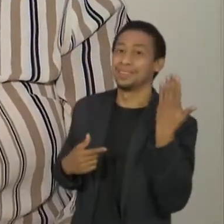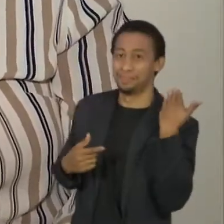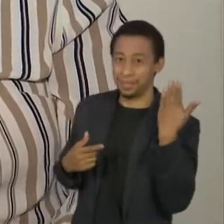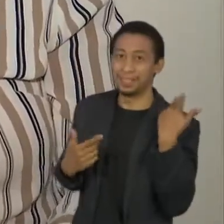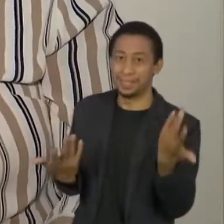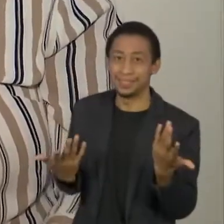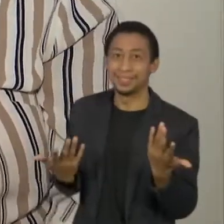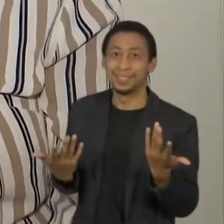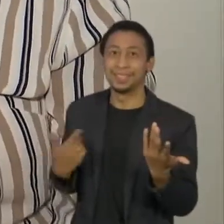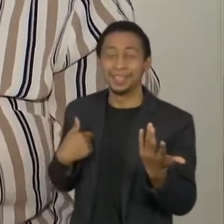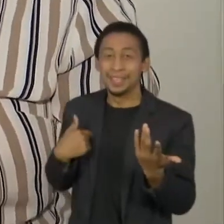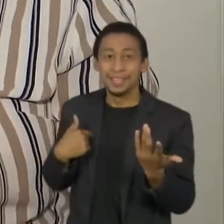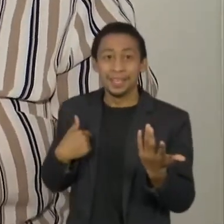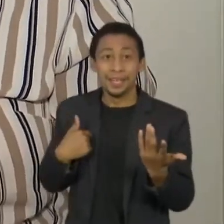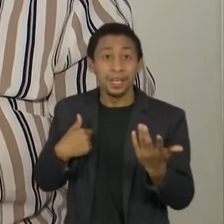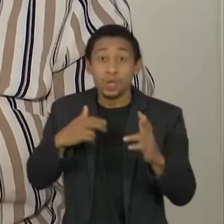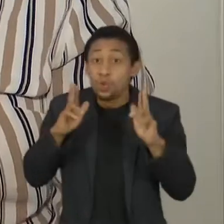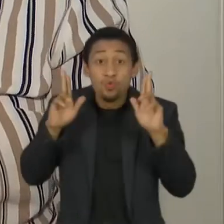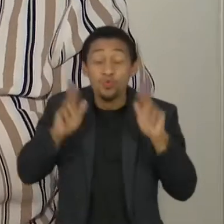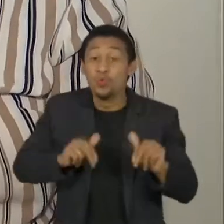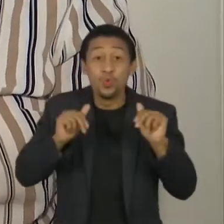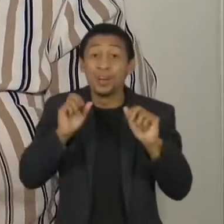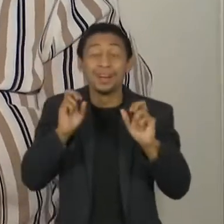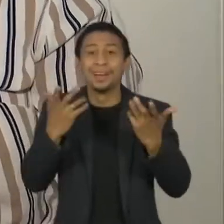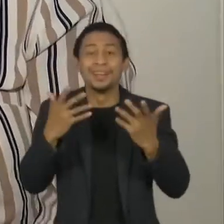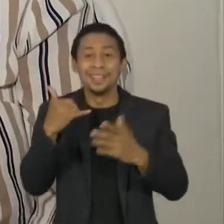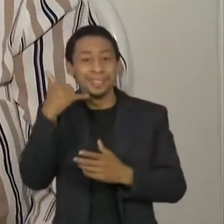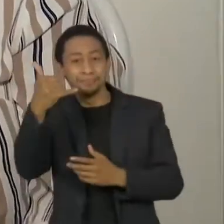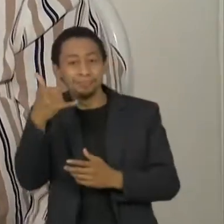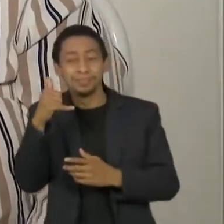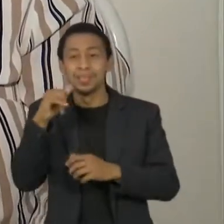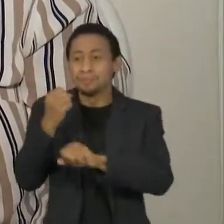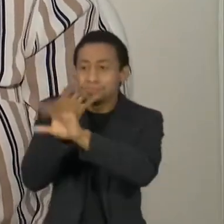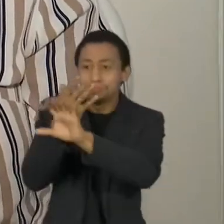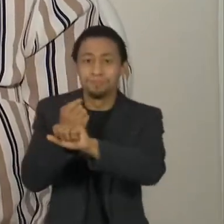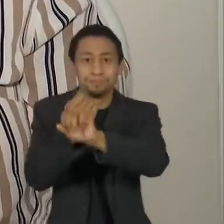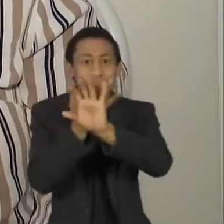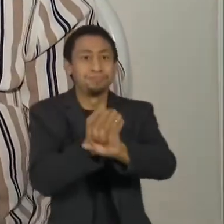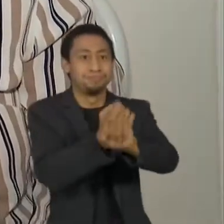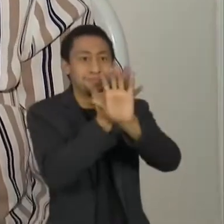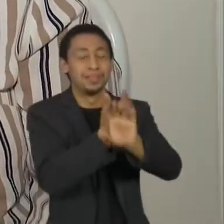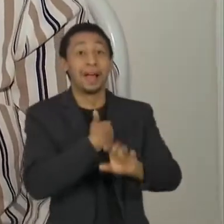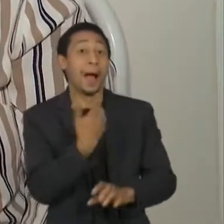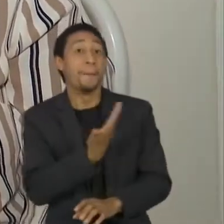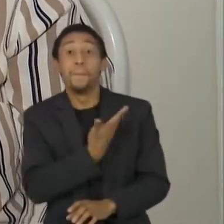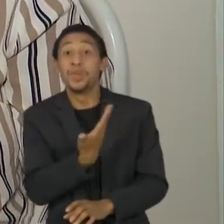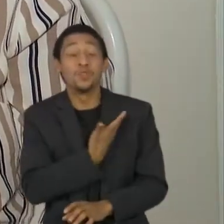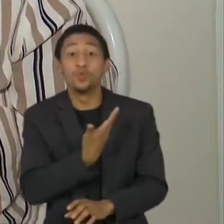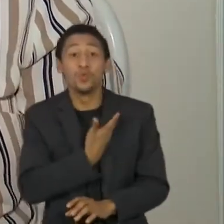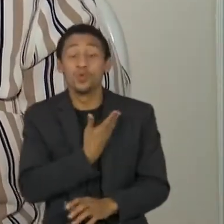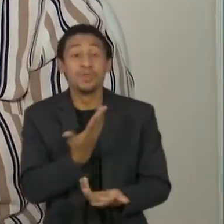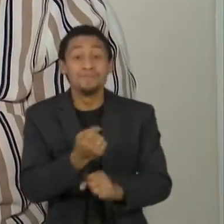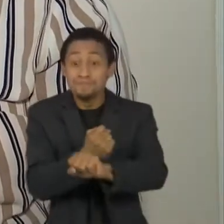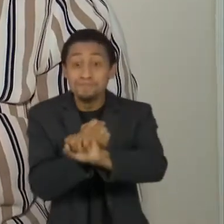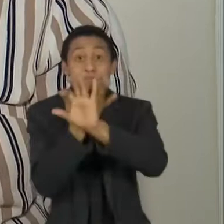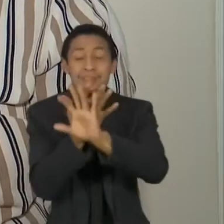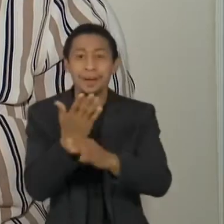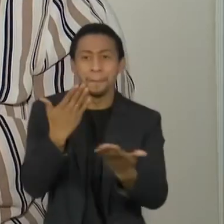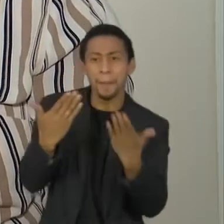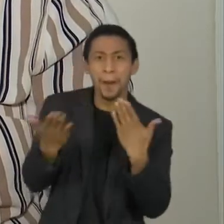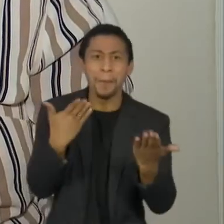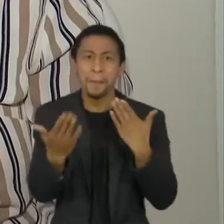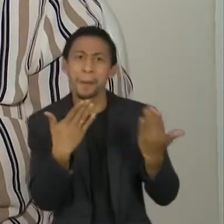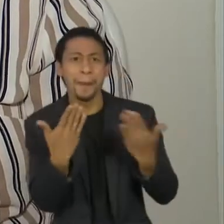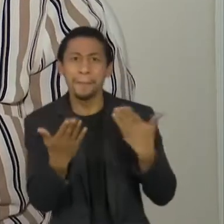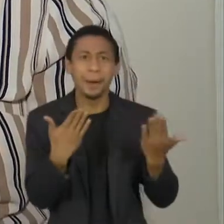nunca liguei tanto para amigos assim com vídeo e a gente fica falando,